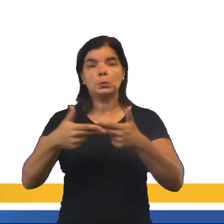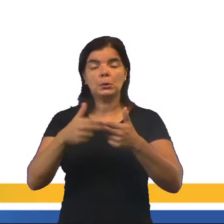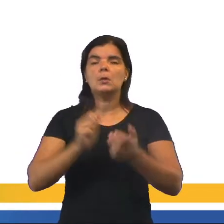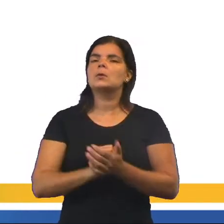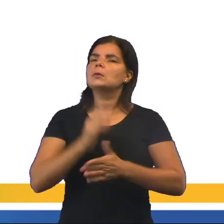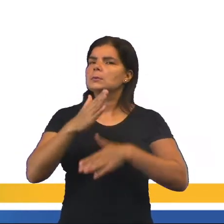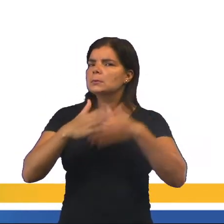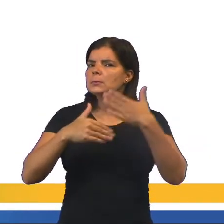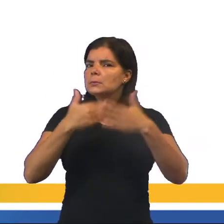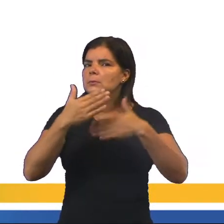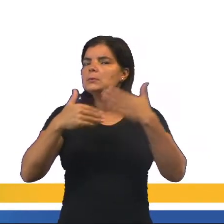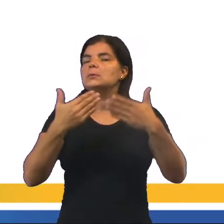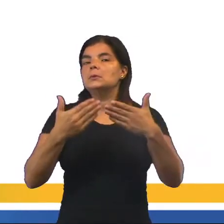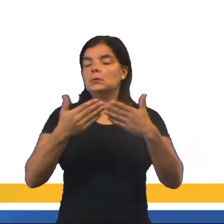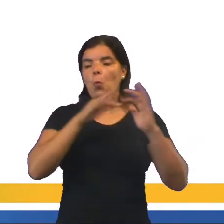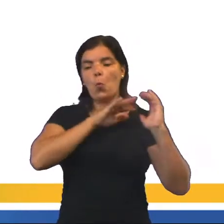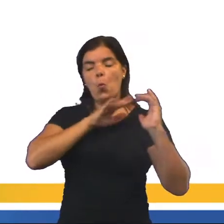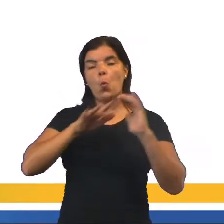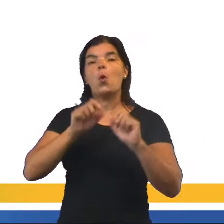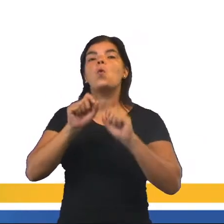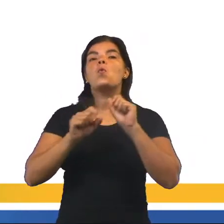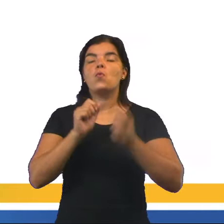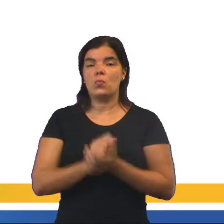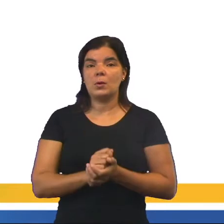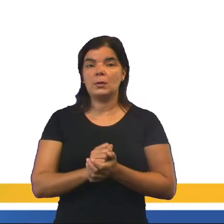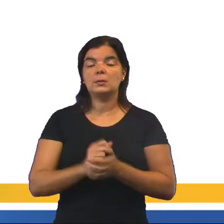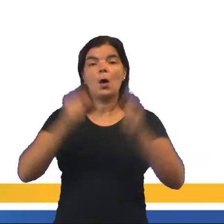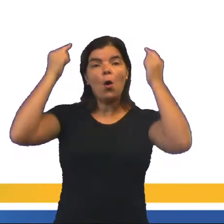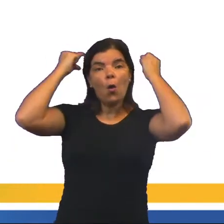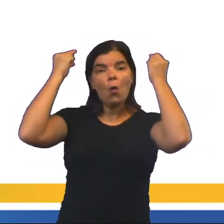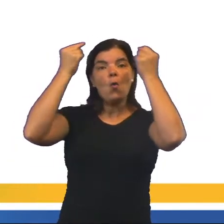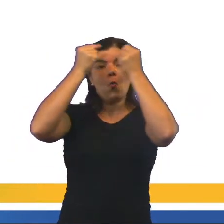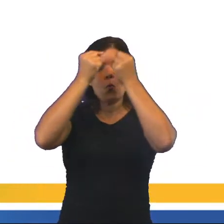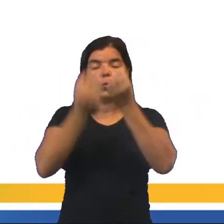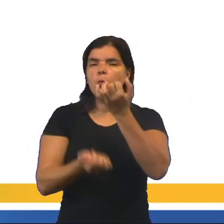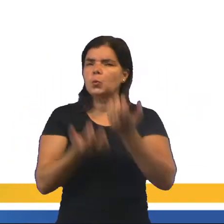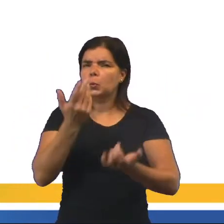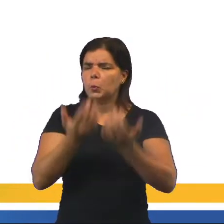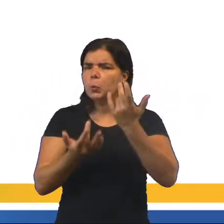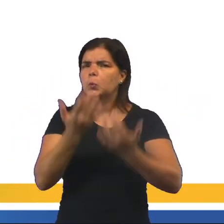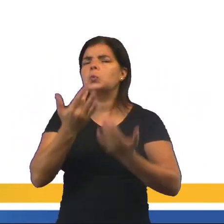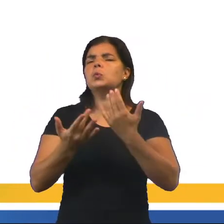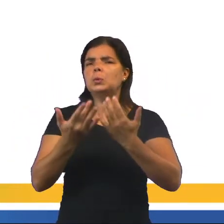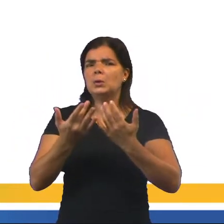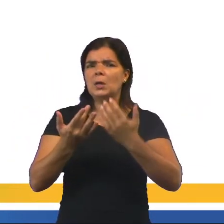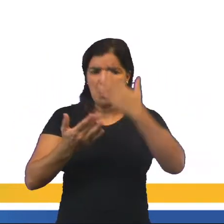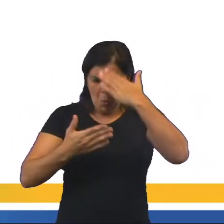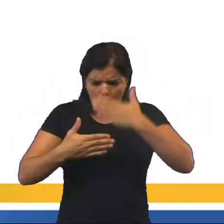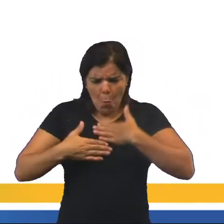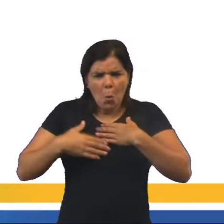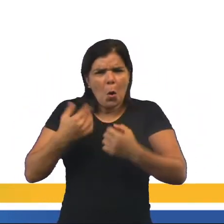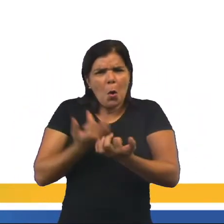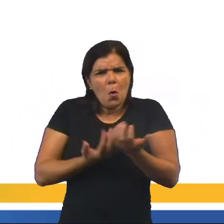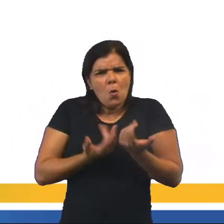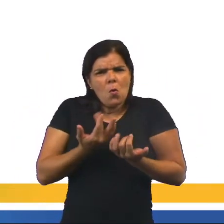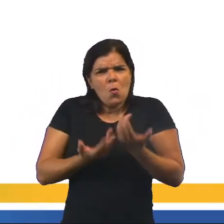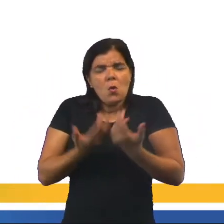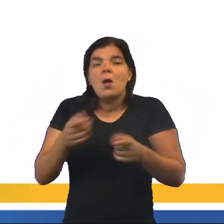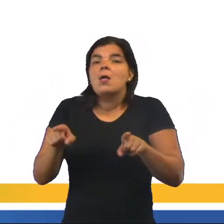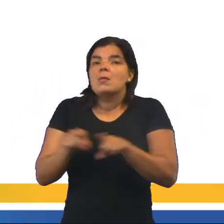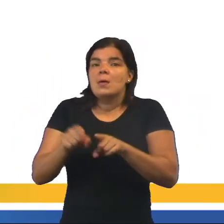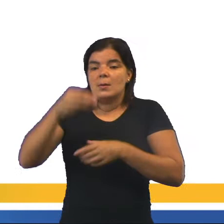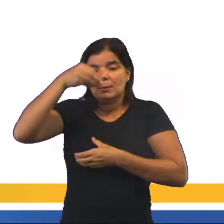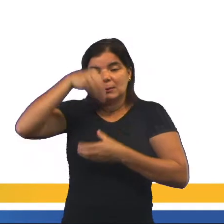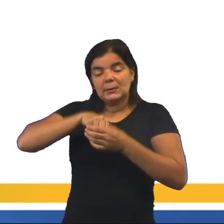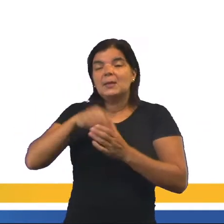desenvolveram com essas invasões foi o fogo grego, que era uma substância que ardia no corpo deles e que, até